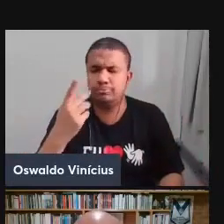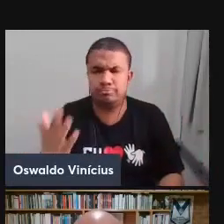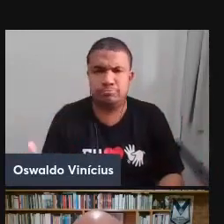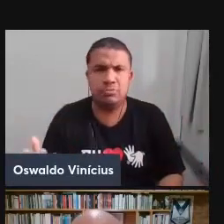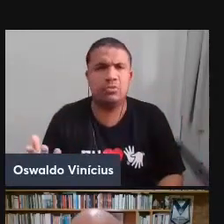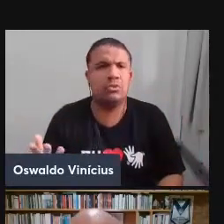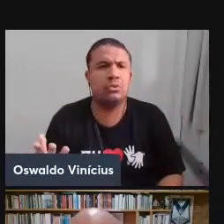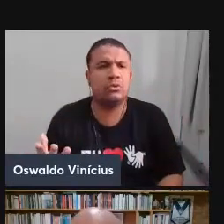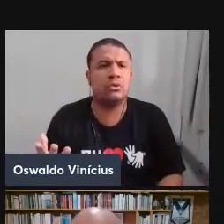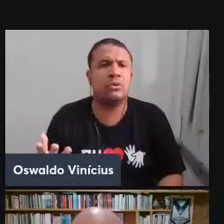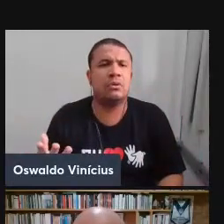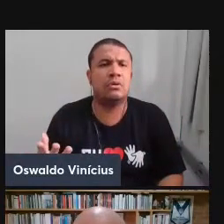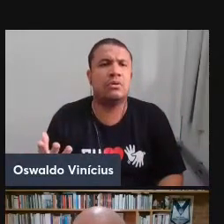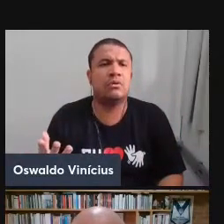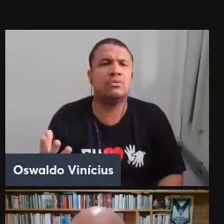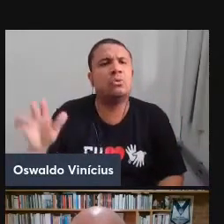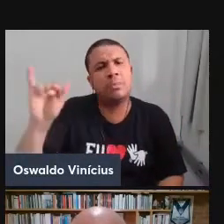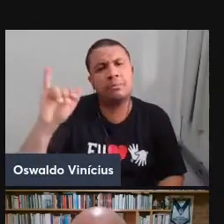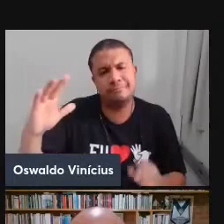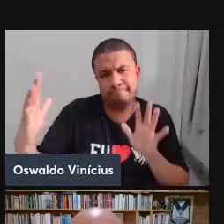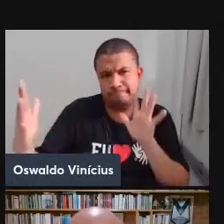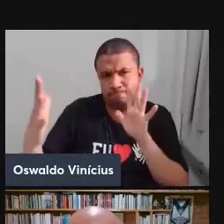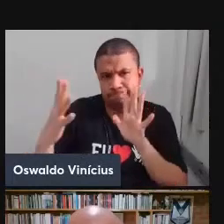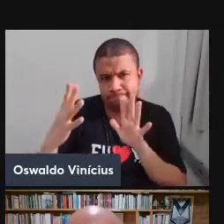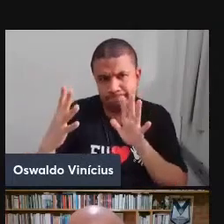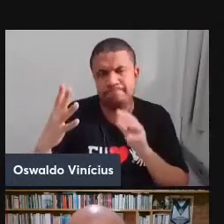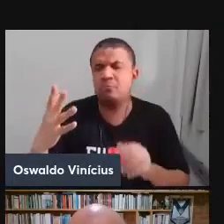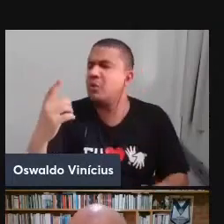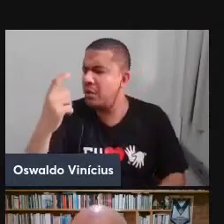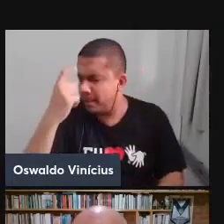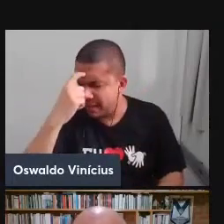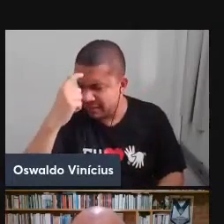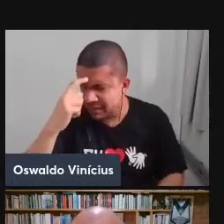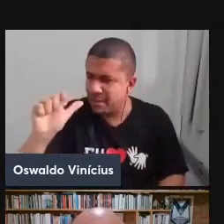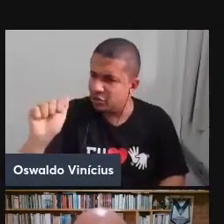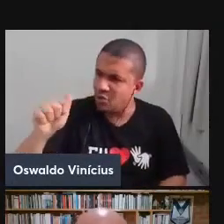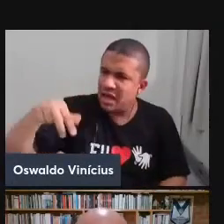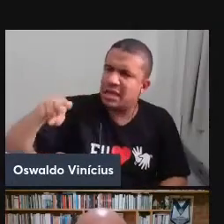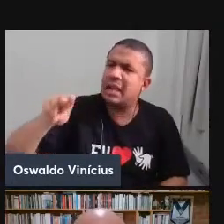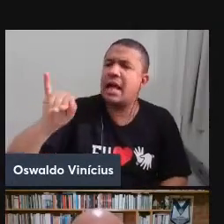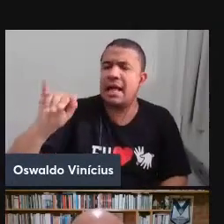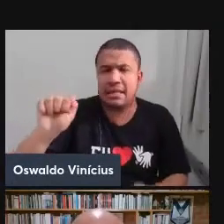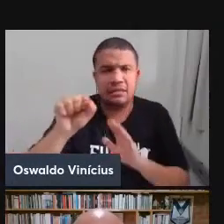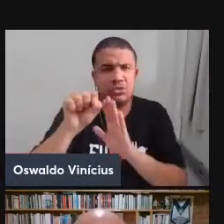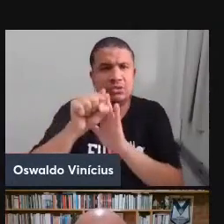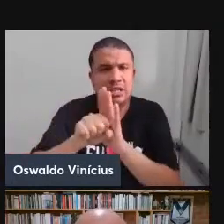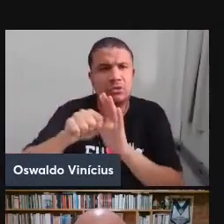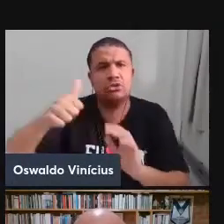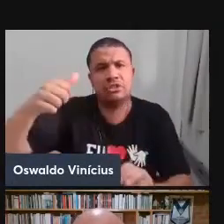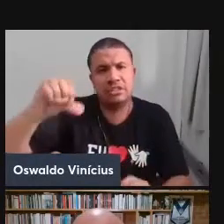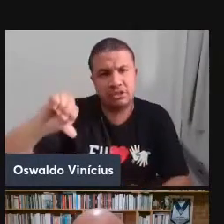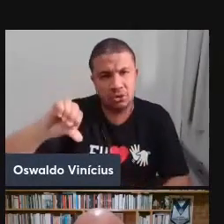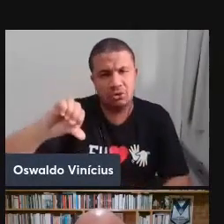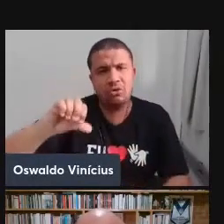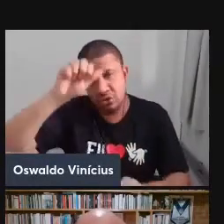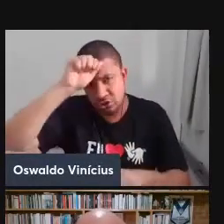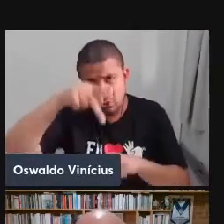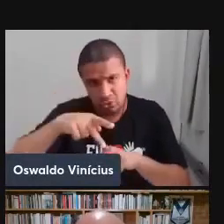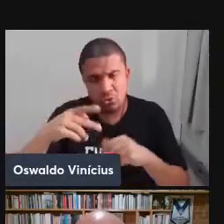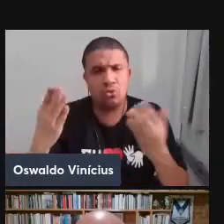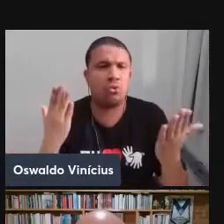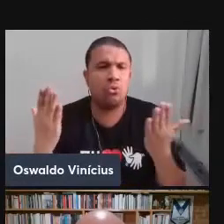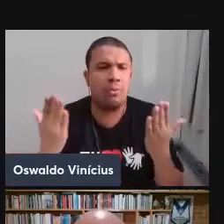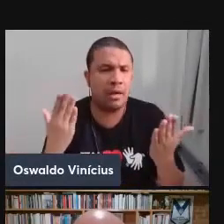Numa interface entre o pensamento anarquista do século XIX, o pensamento de autores como